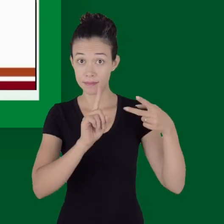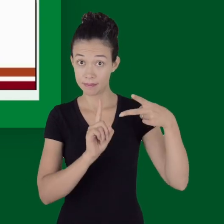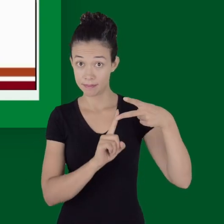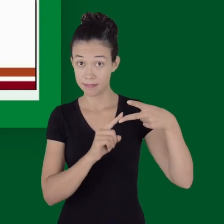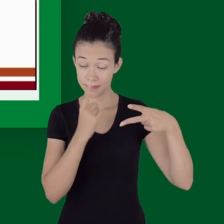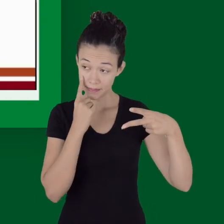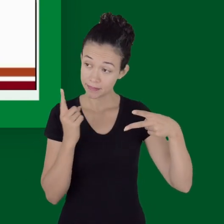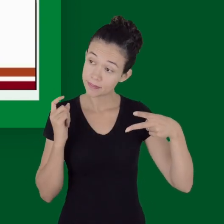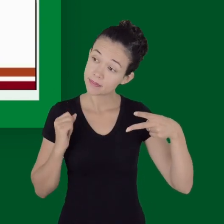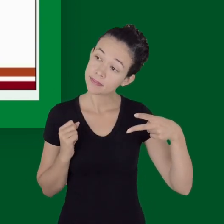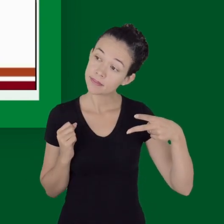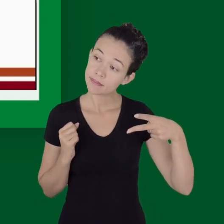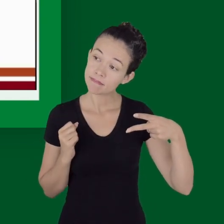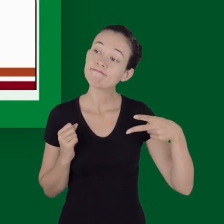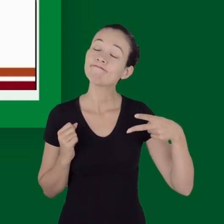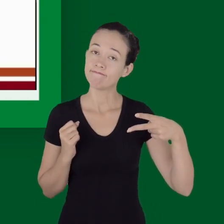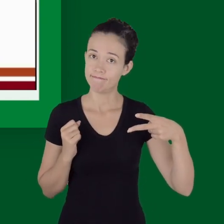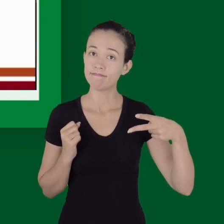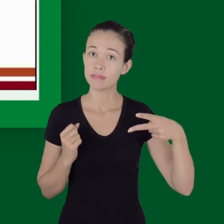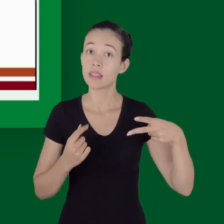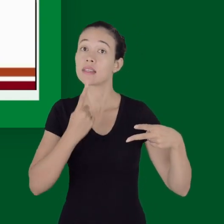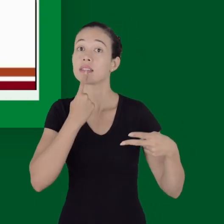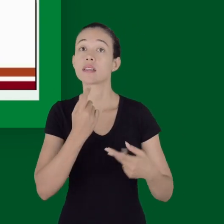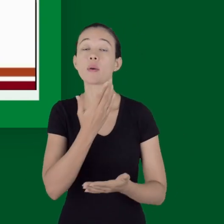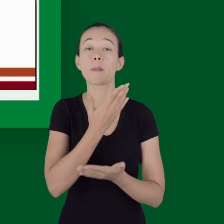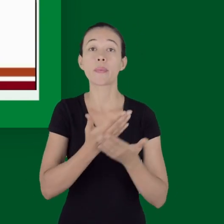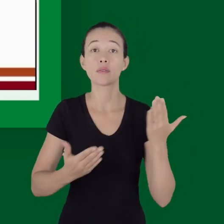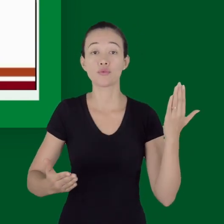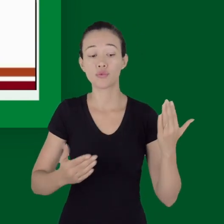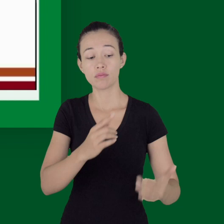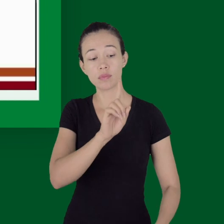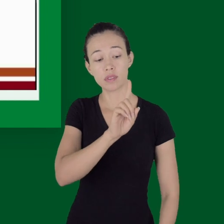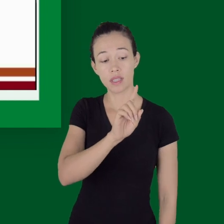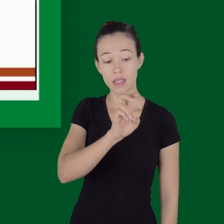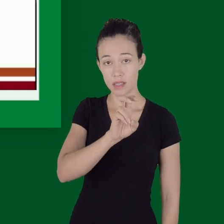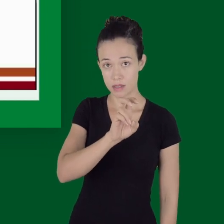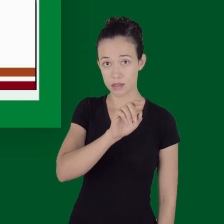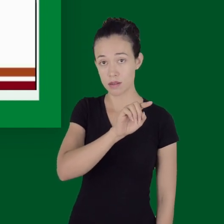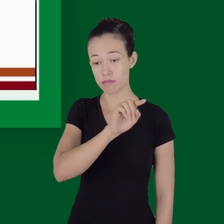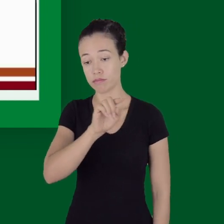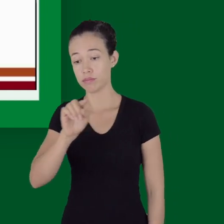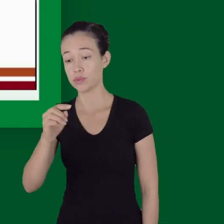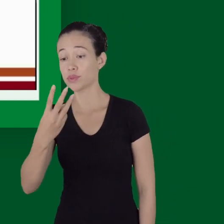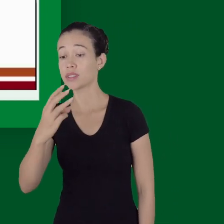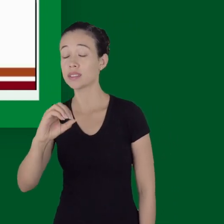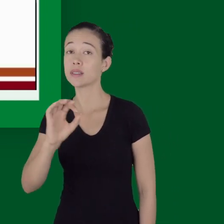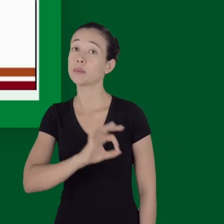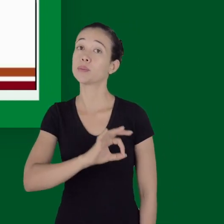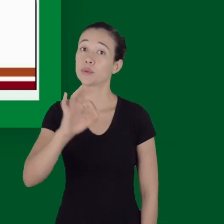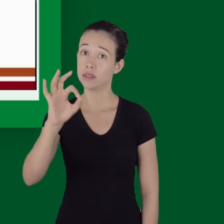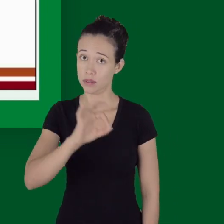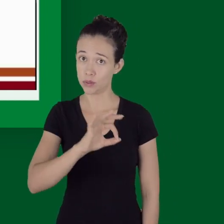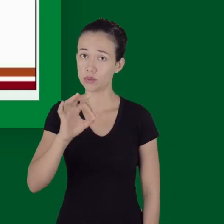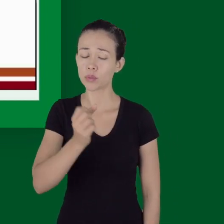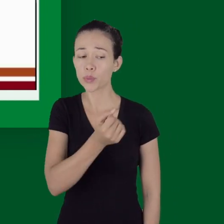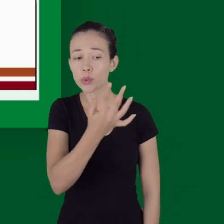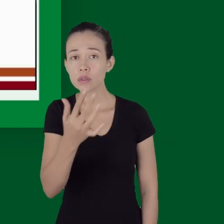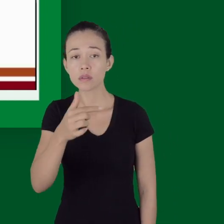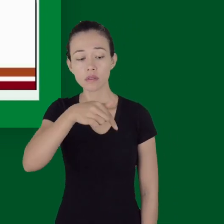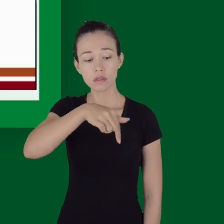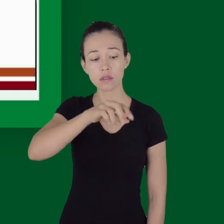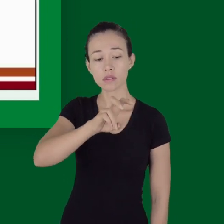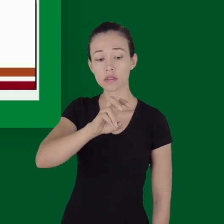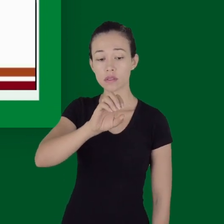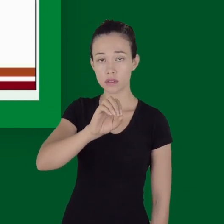O choque classe 2 já ocorre a perda de 15% a 30% do volume sanguíneo, então,